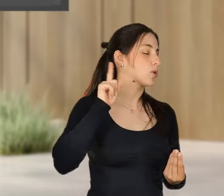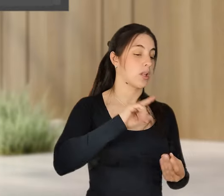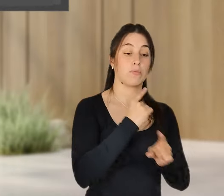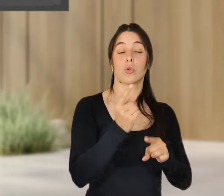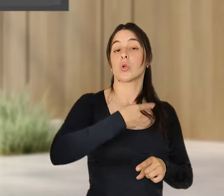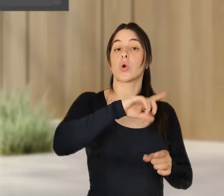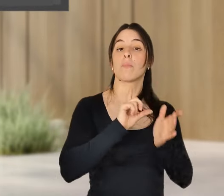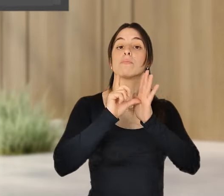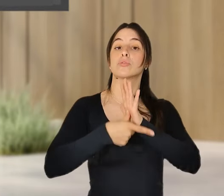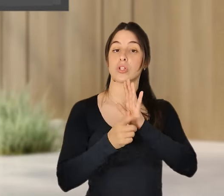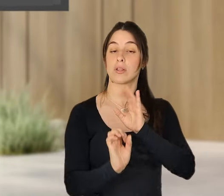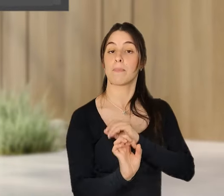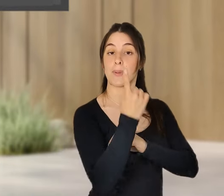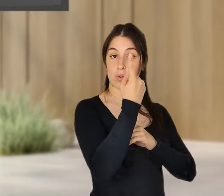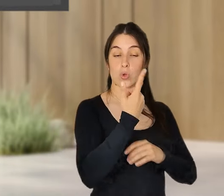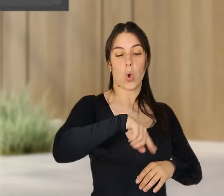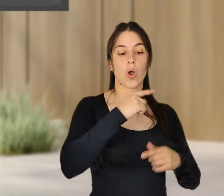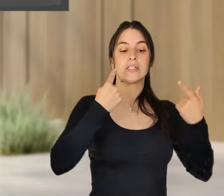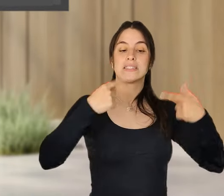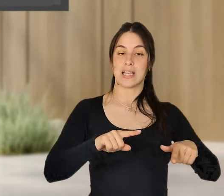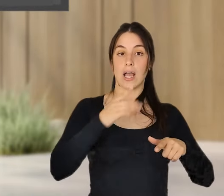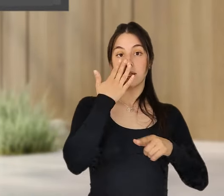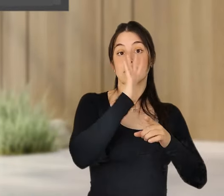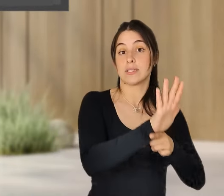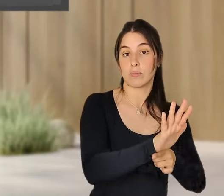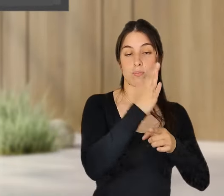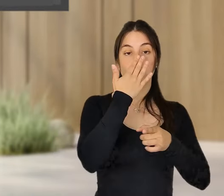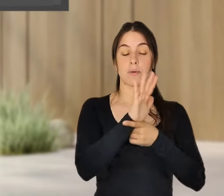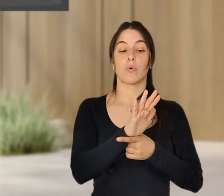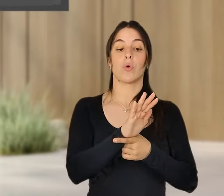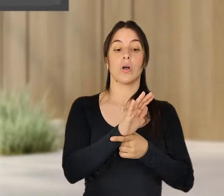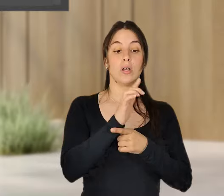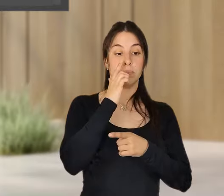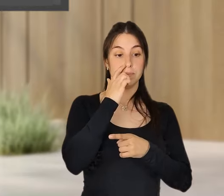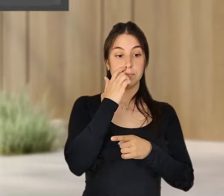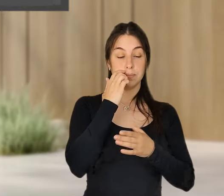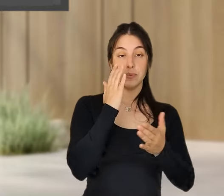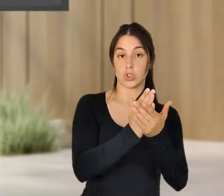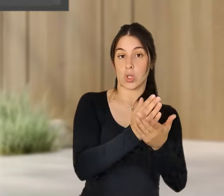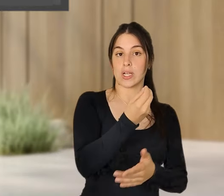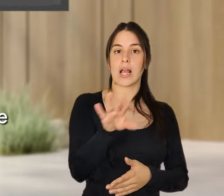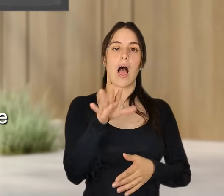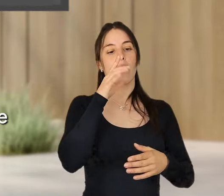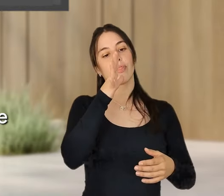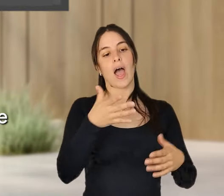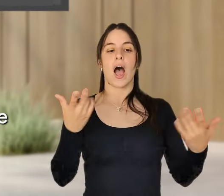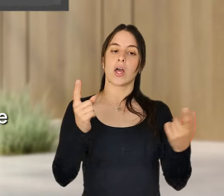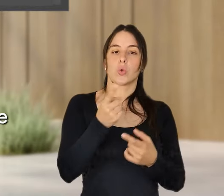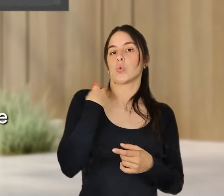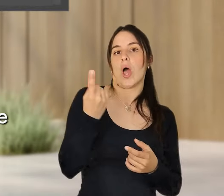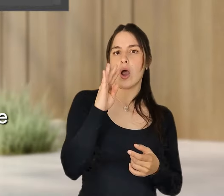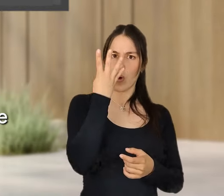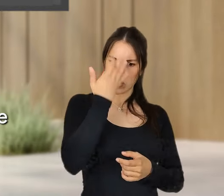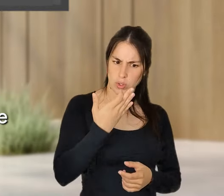temos, por exemplo, o exemplo de uma creche, que é um daqueles setores que dizem que não se consegue implementar uma semana de quatro